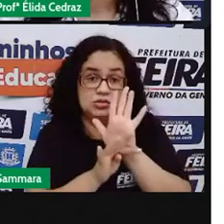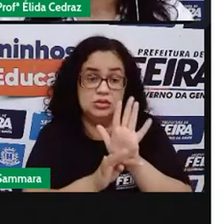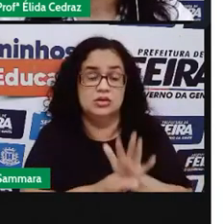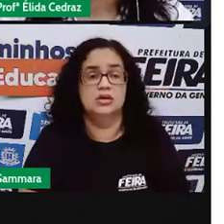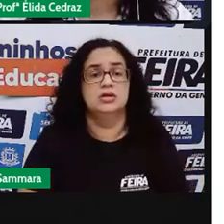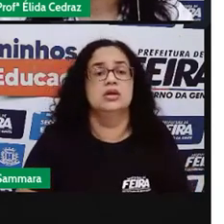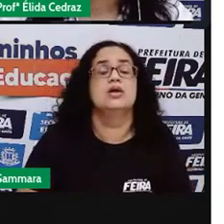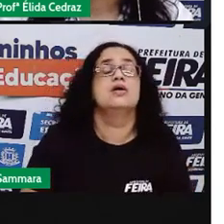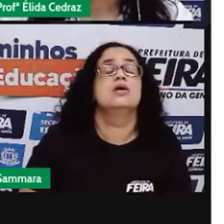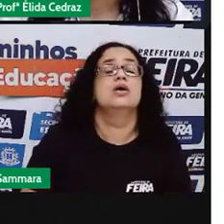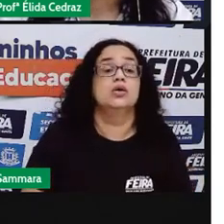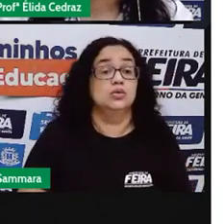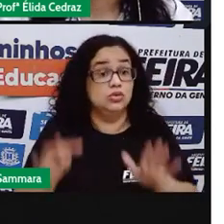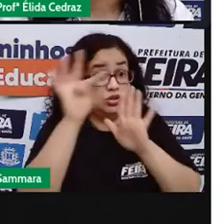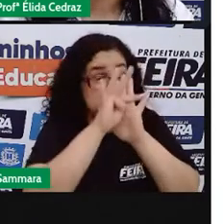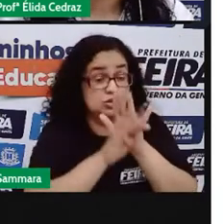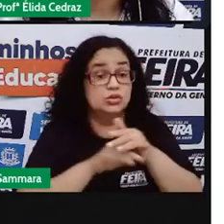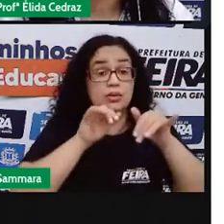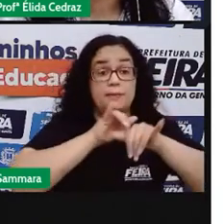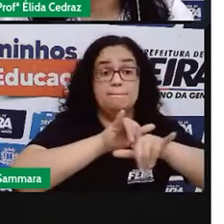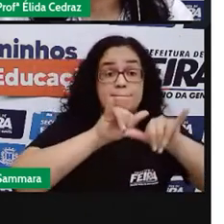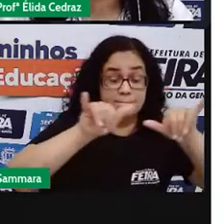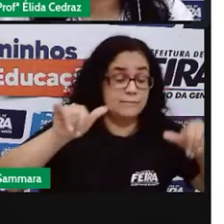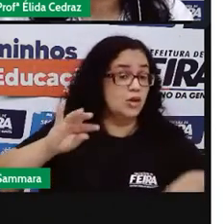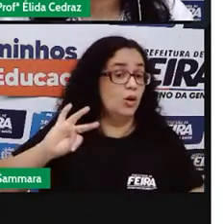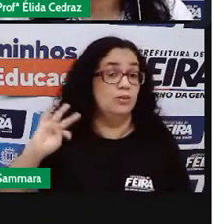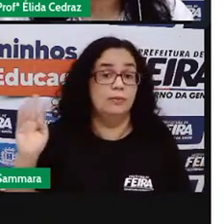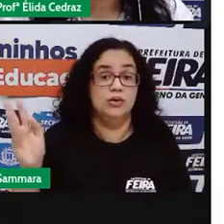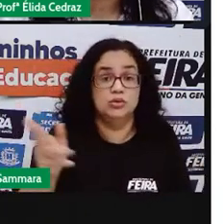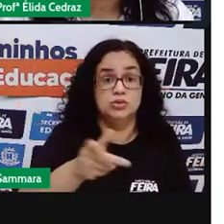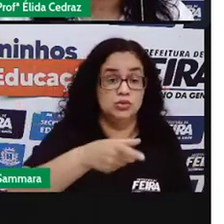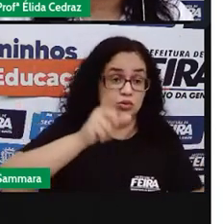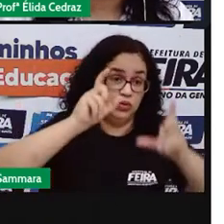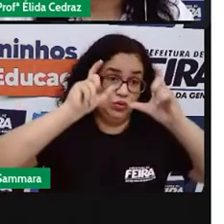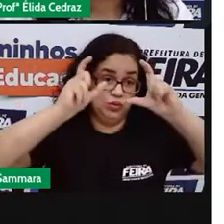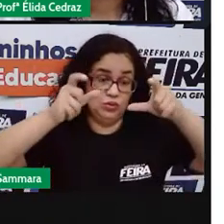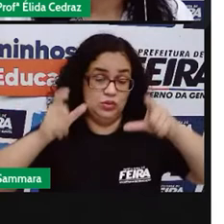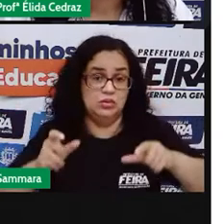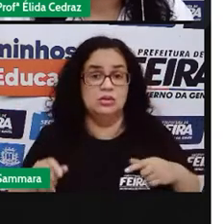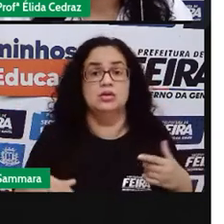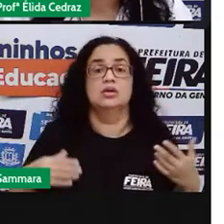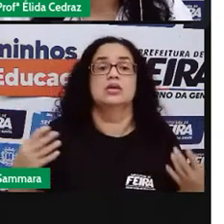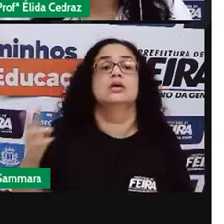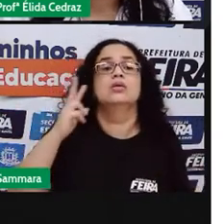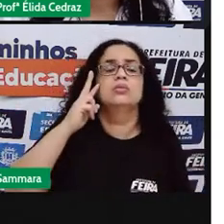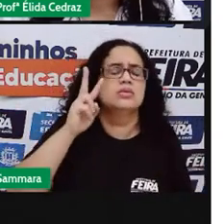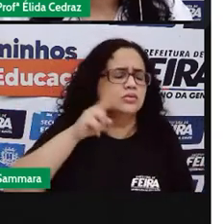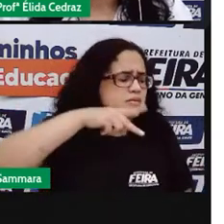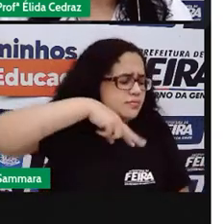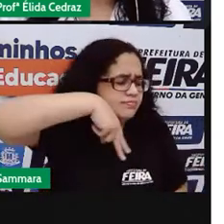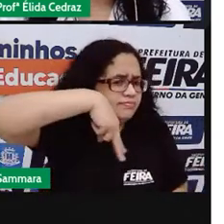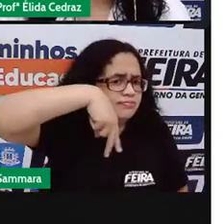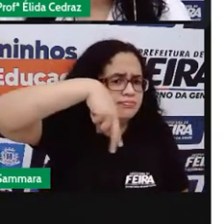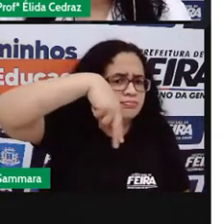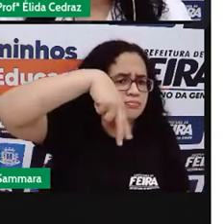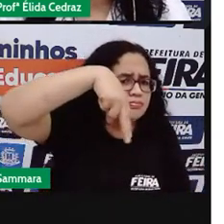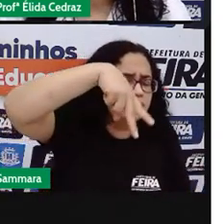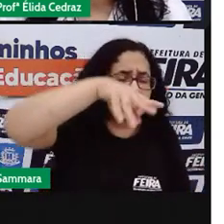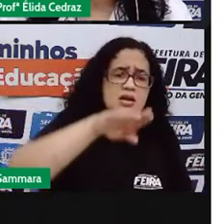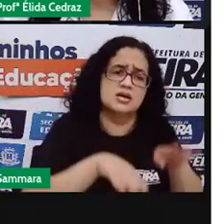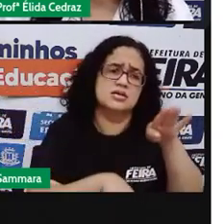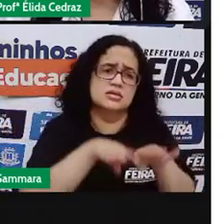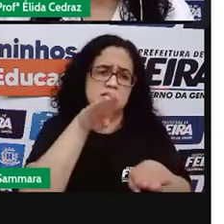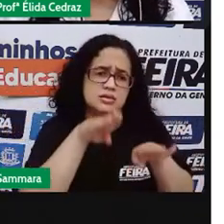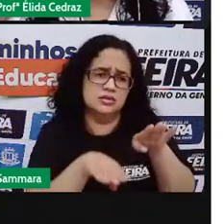Os textos publicitários por todo lugar. Por onde você anda, por